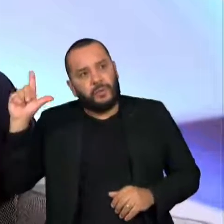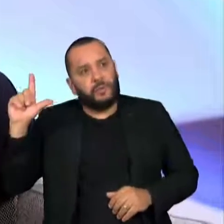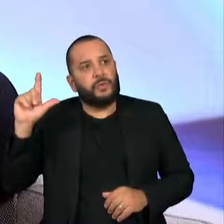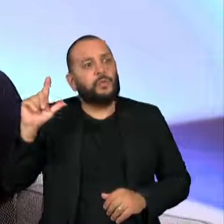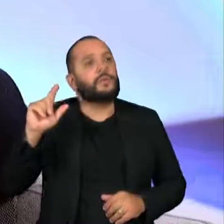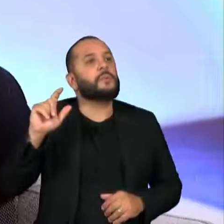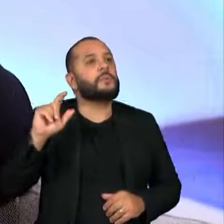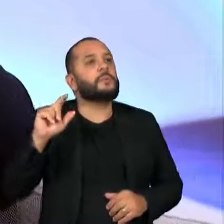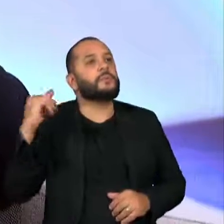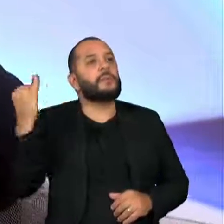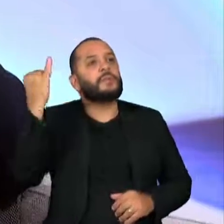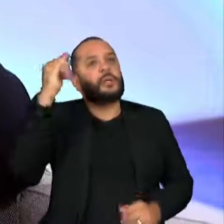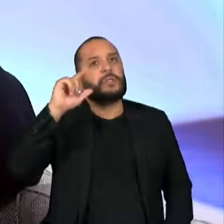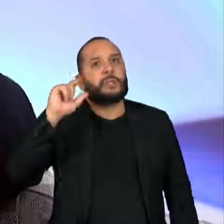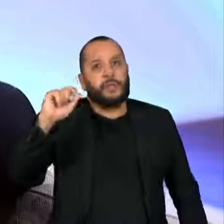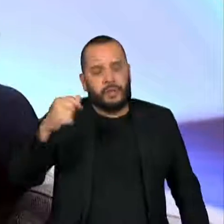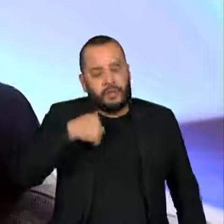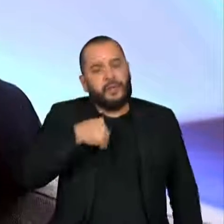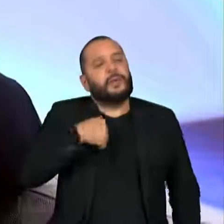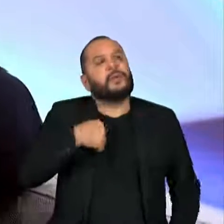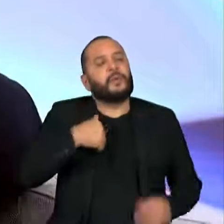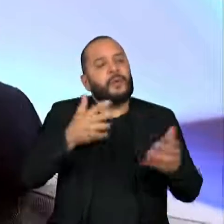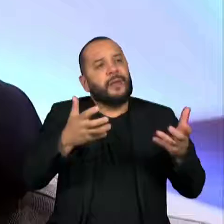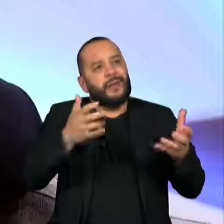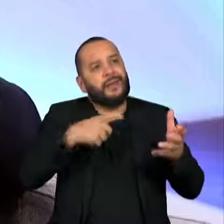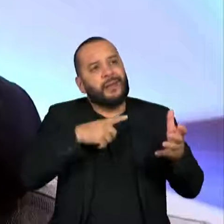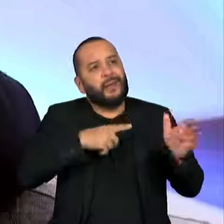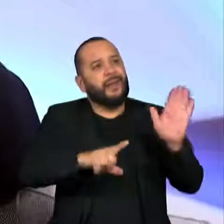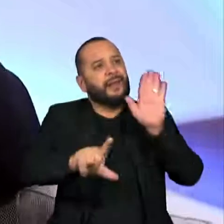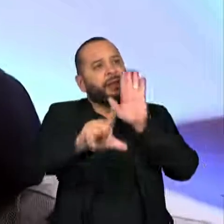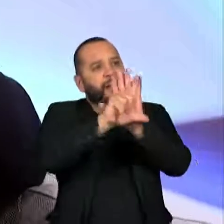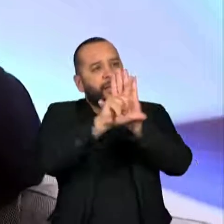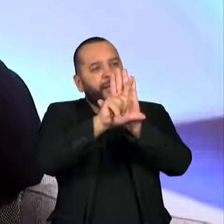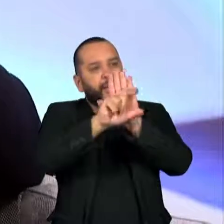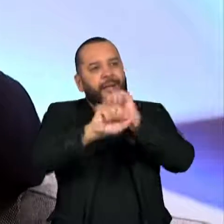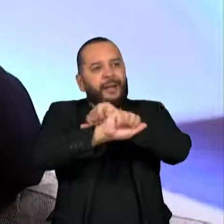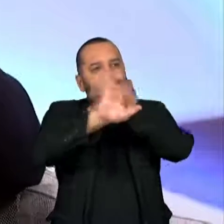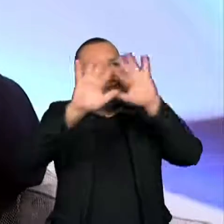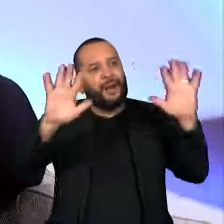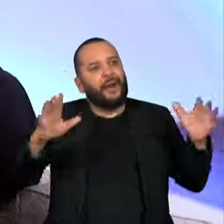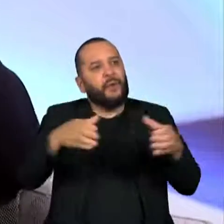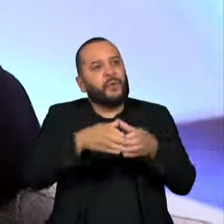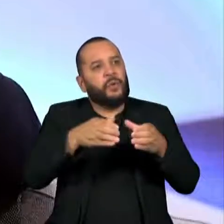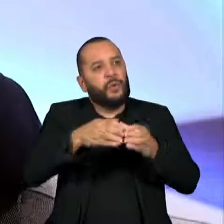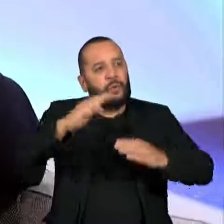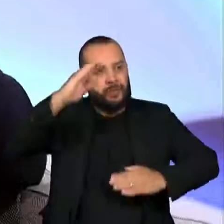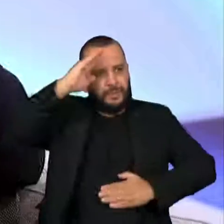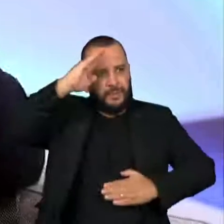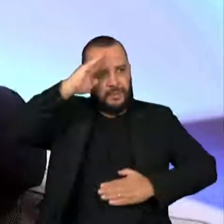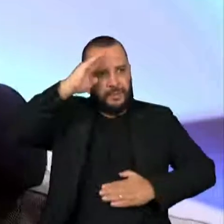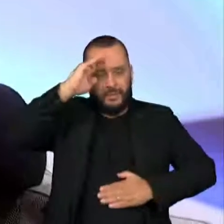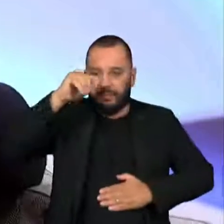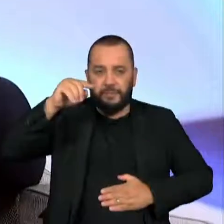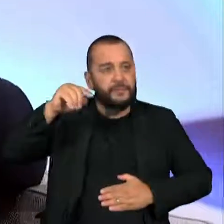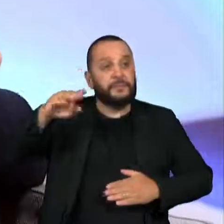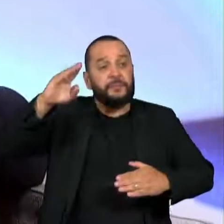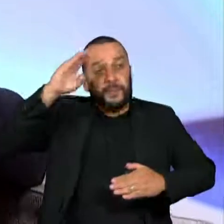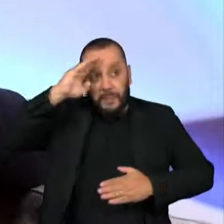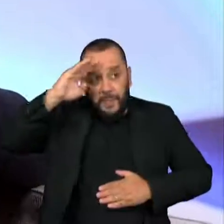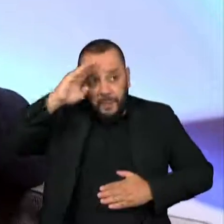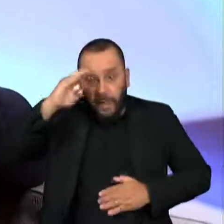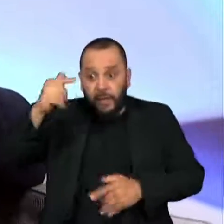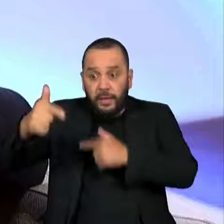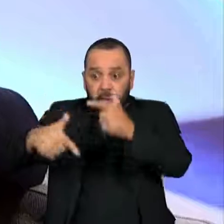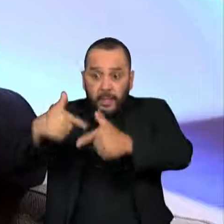que fosse clara para os militares, uma lei que determinasse que os militares nativa